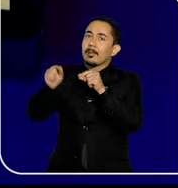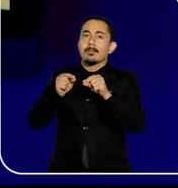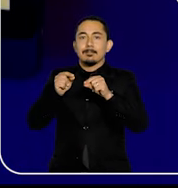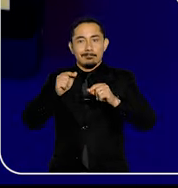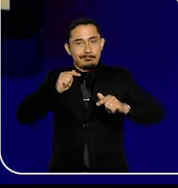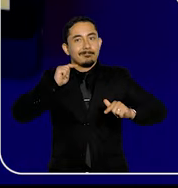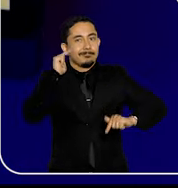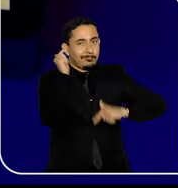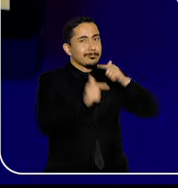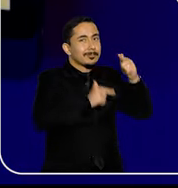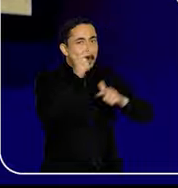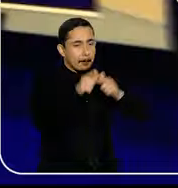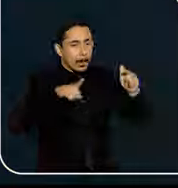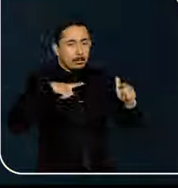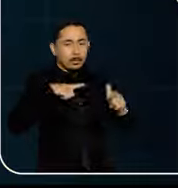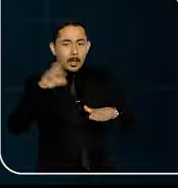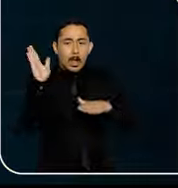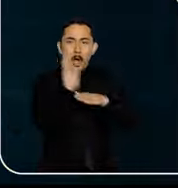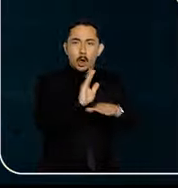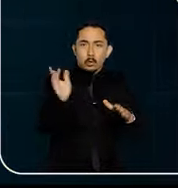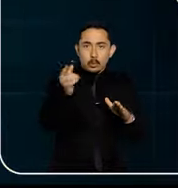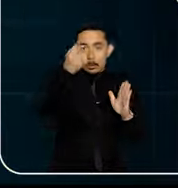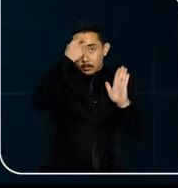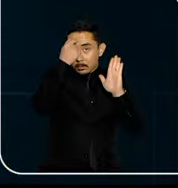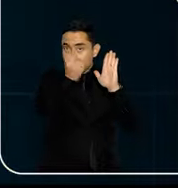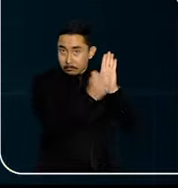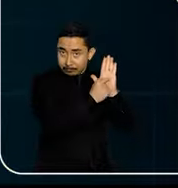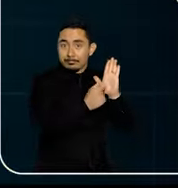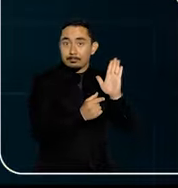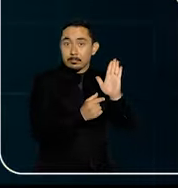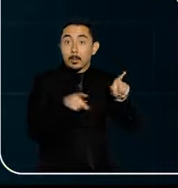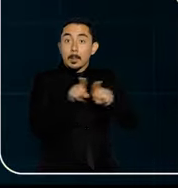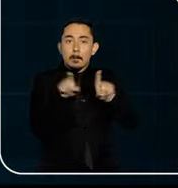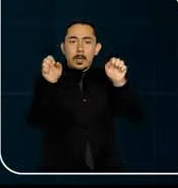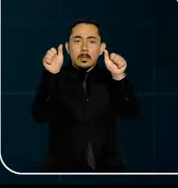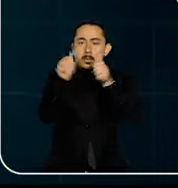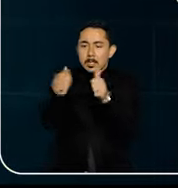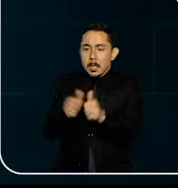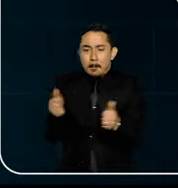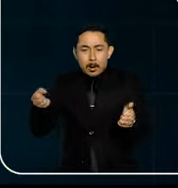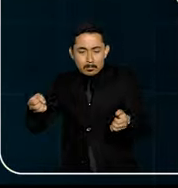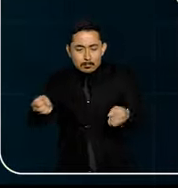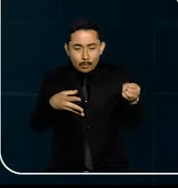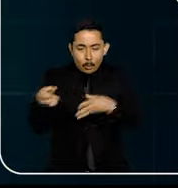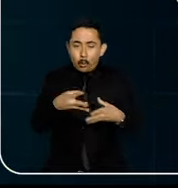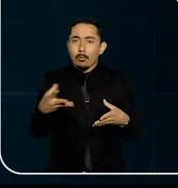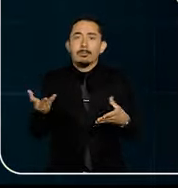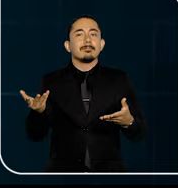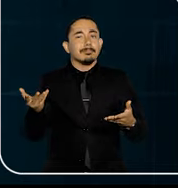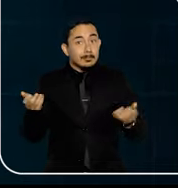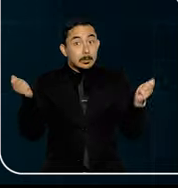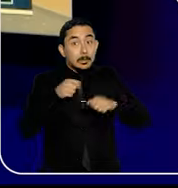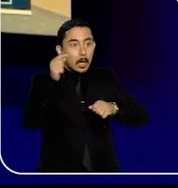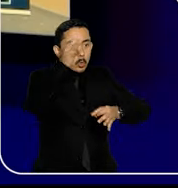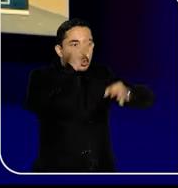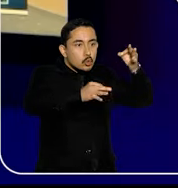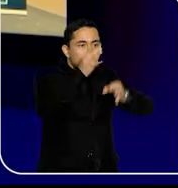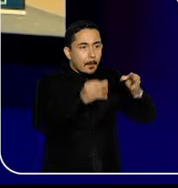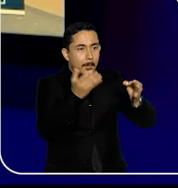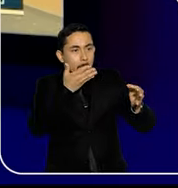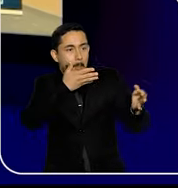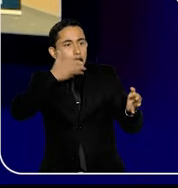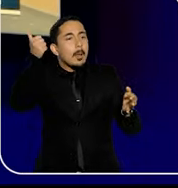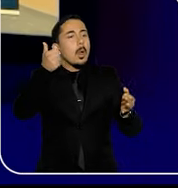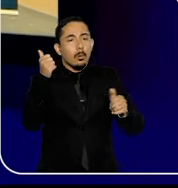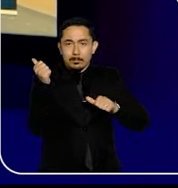Um trabalho que conta com a ajuda da inteligência artificial e de sistemas modernos que otimizam o julgamento